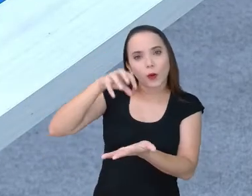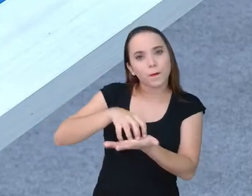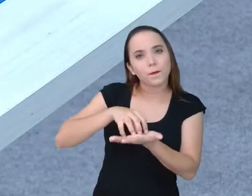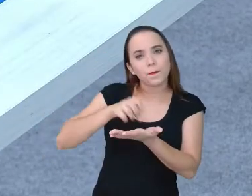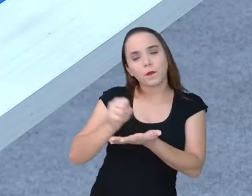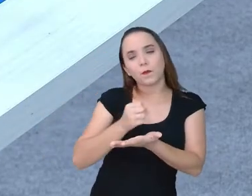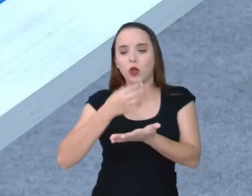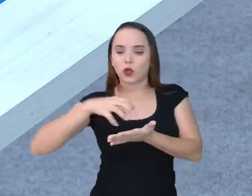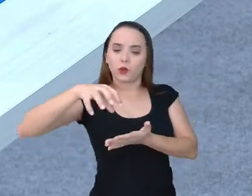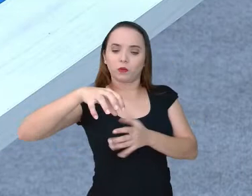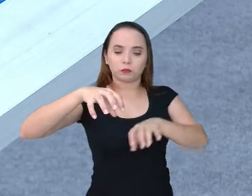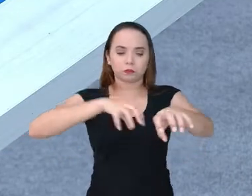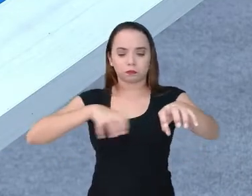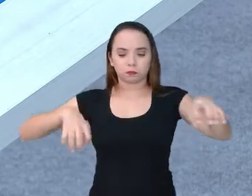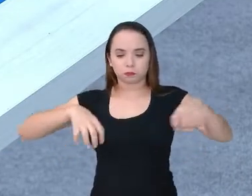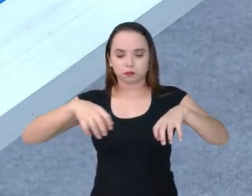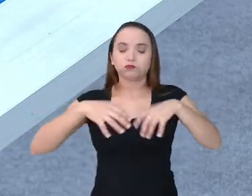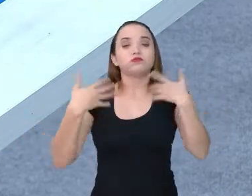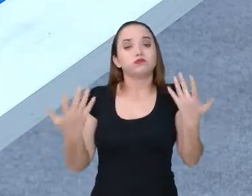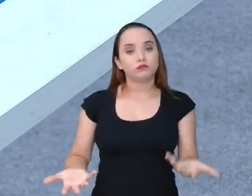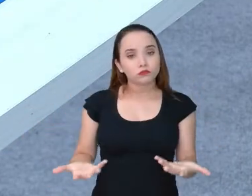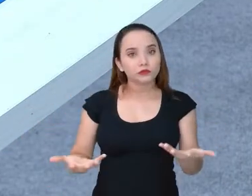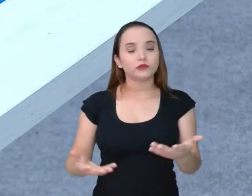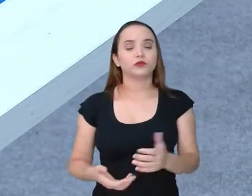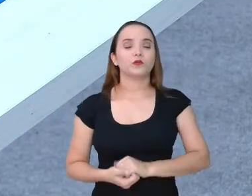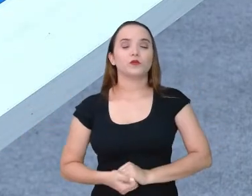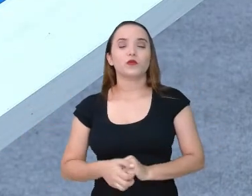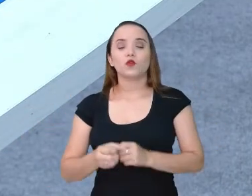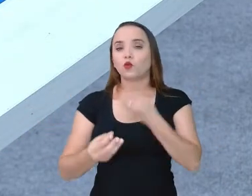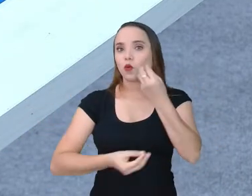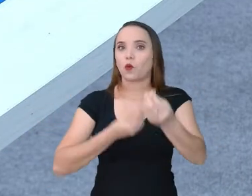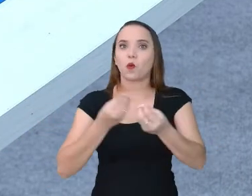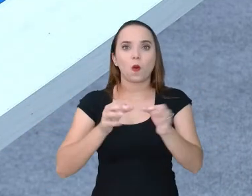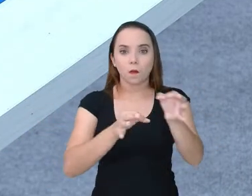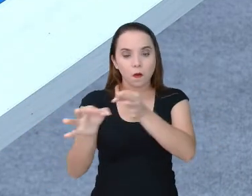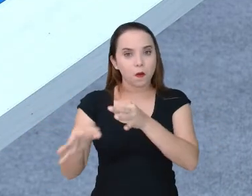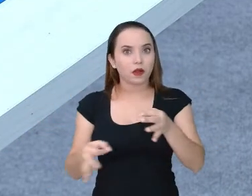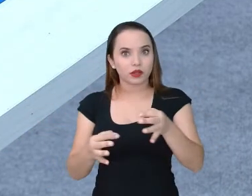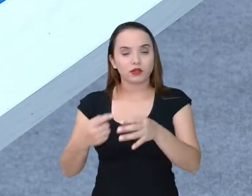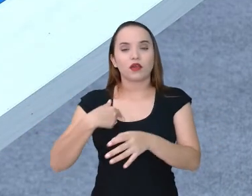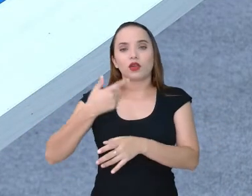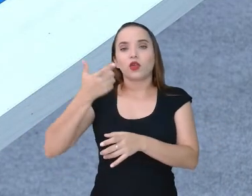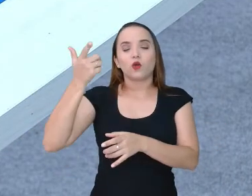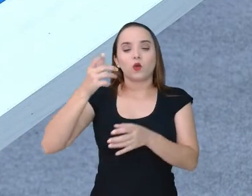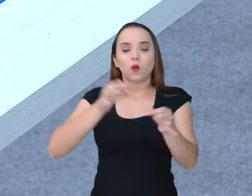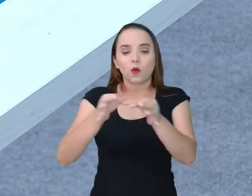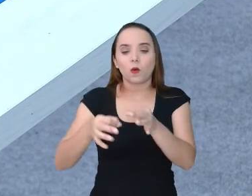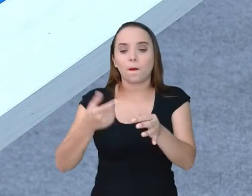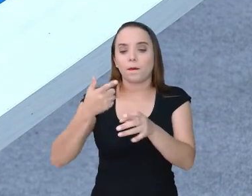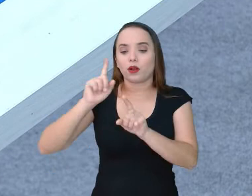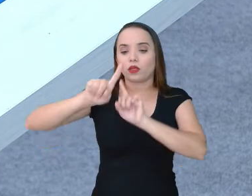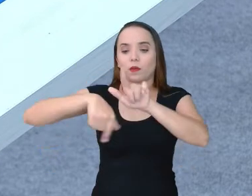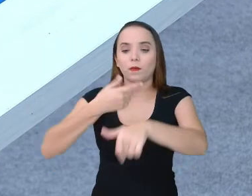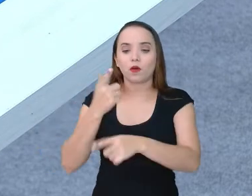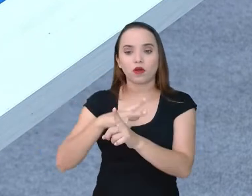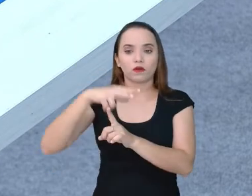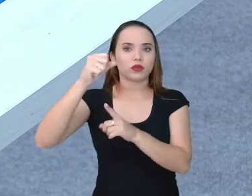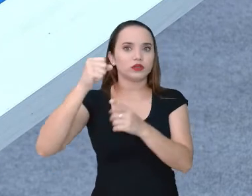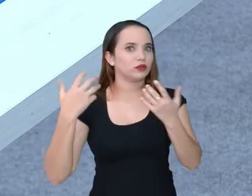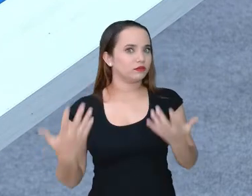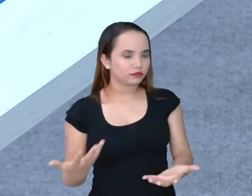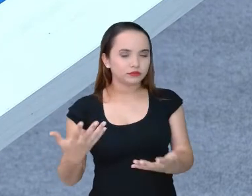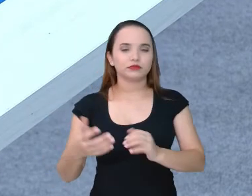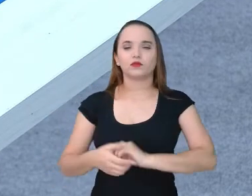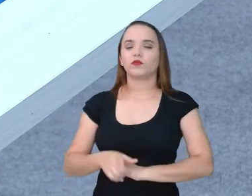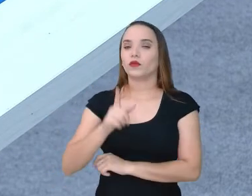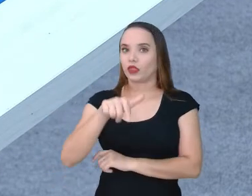aqui embaixo? Então, quais as possibilidades que eu tenho aí pra conseguir ganhar esse jogo? Então vejam,